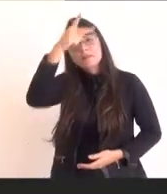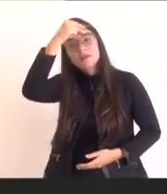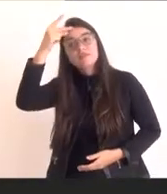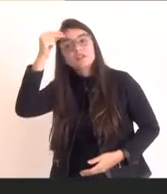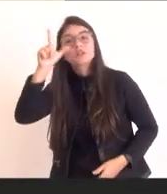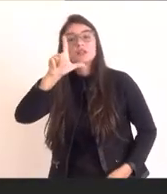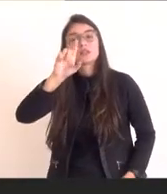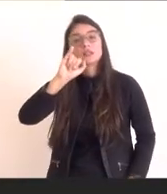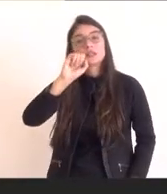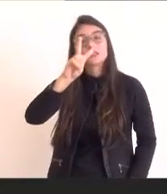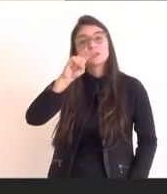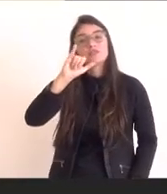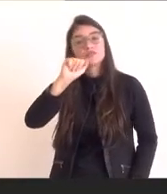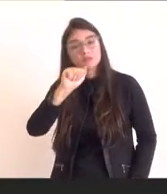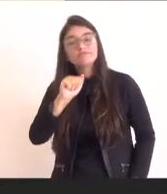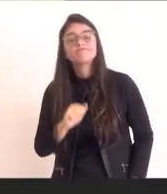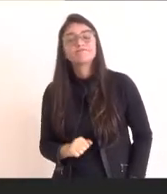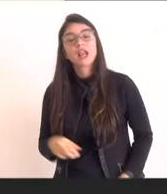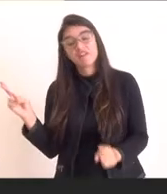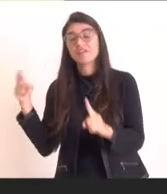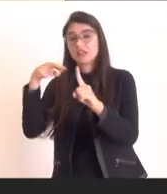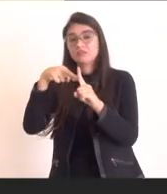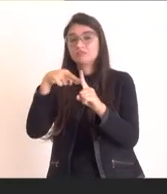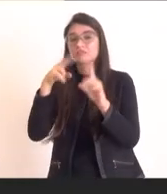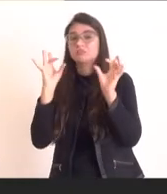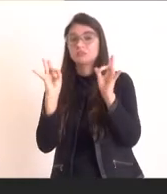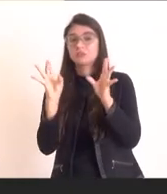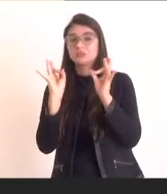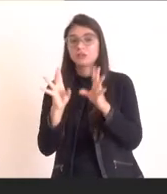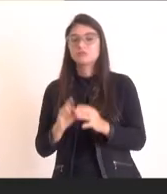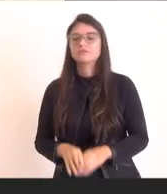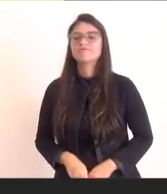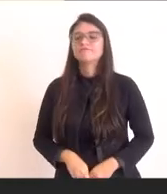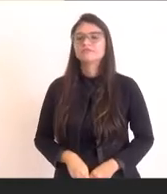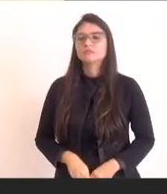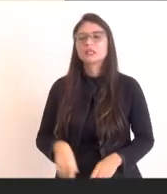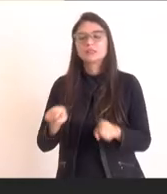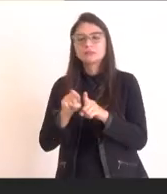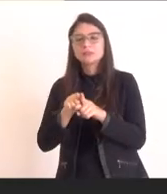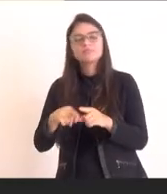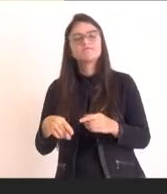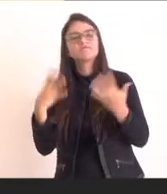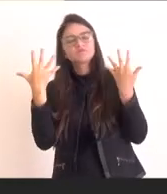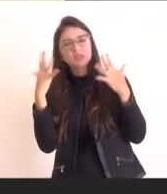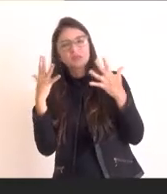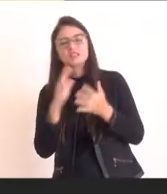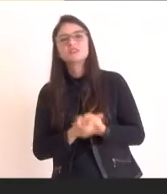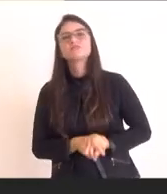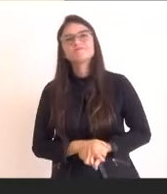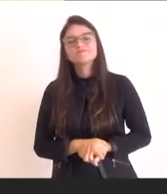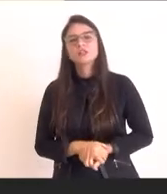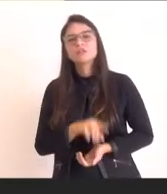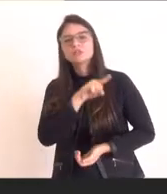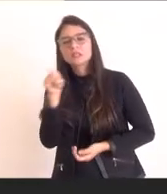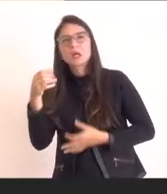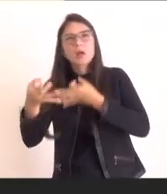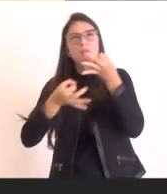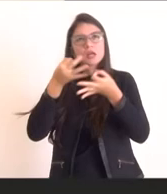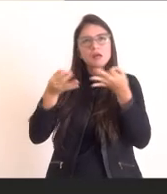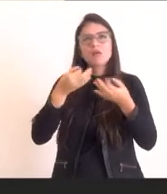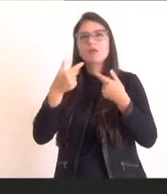E, Caetano, parabéns pelas suas colocações. Acho que você foi feliz em boa parte do que você